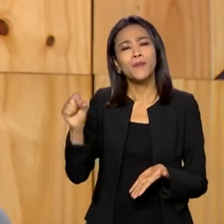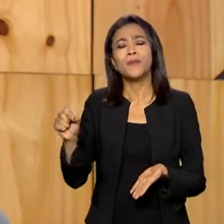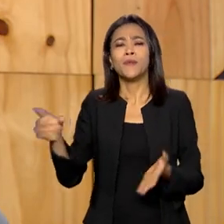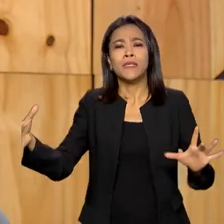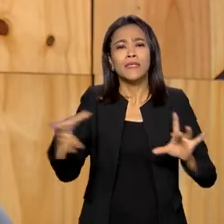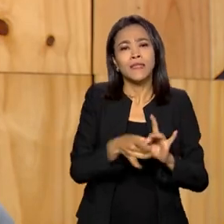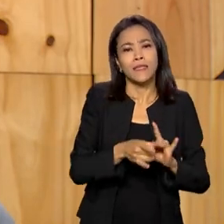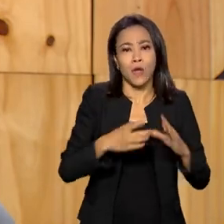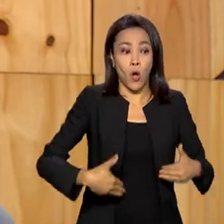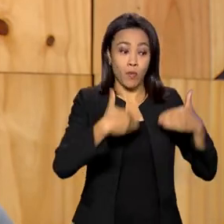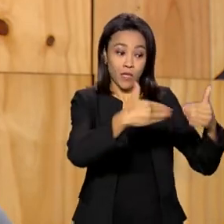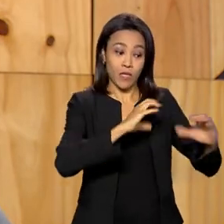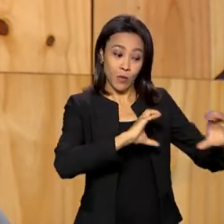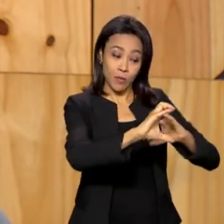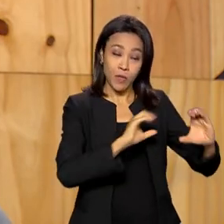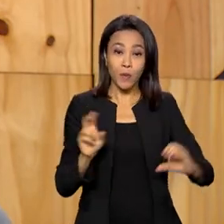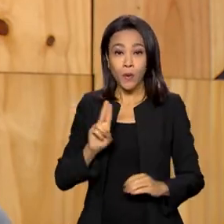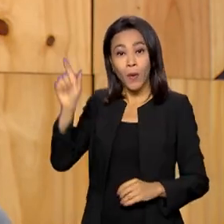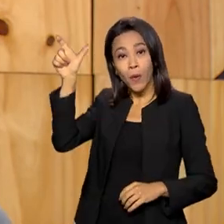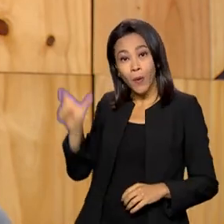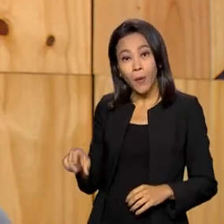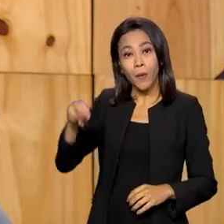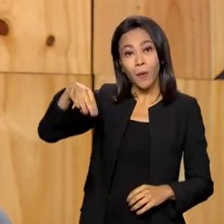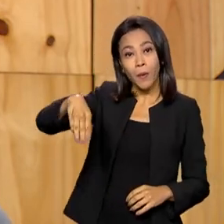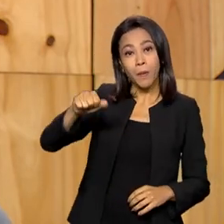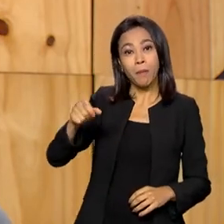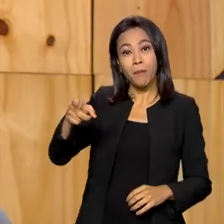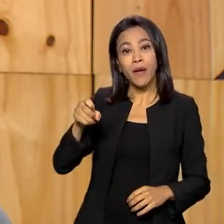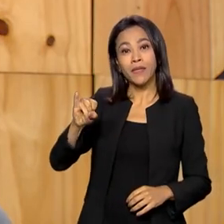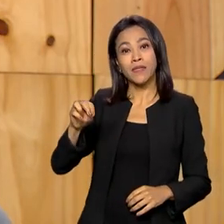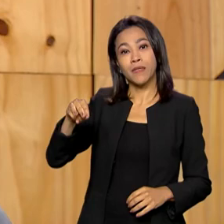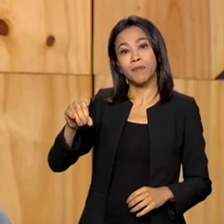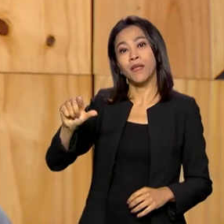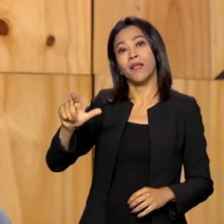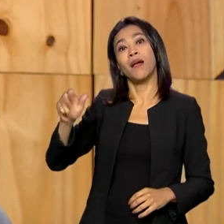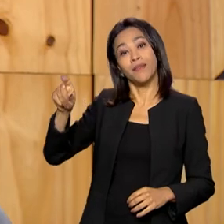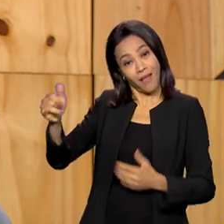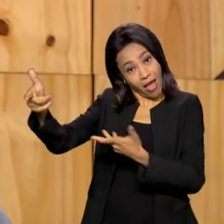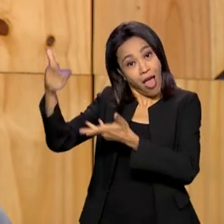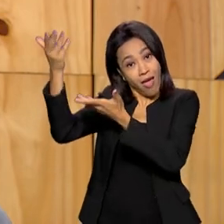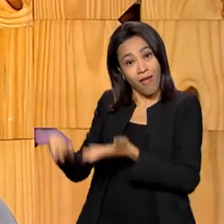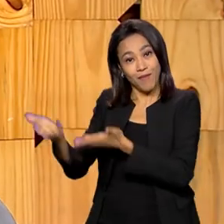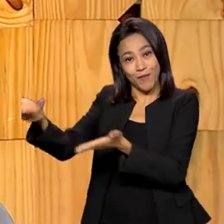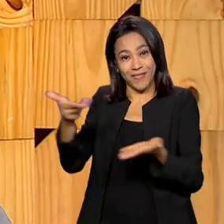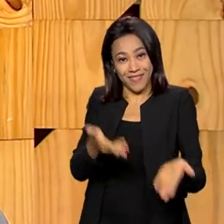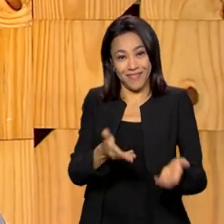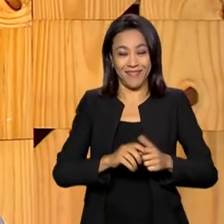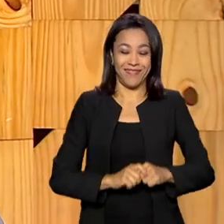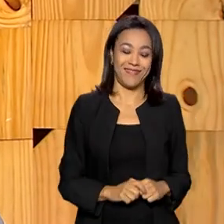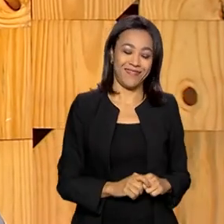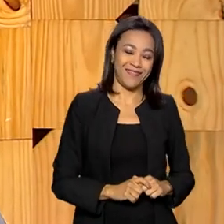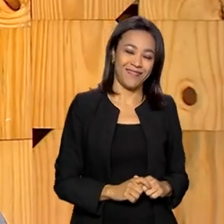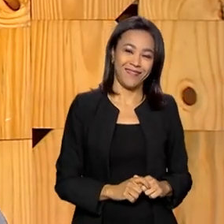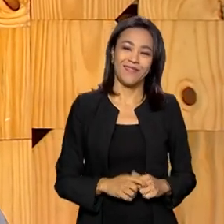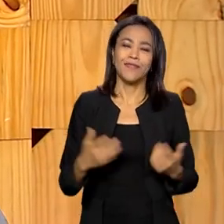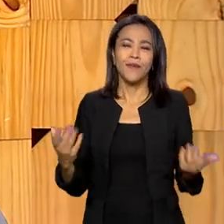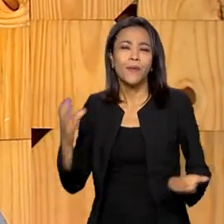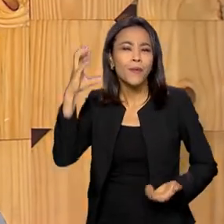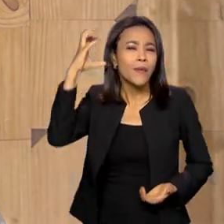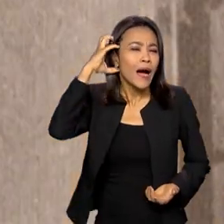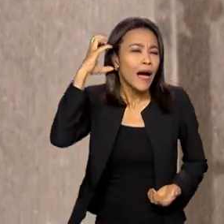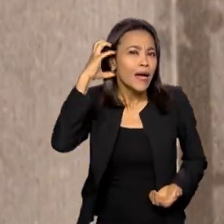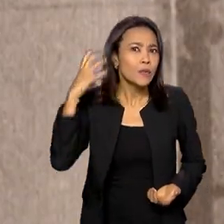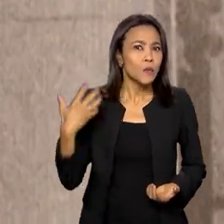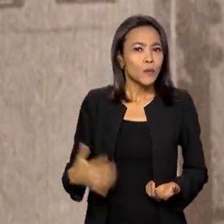das Comunicações, Maximiliano Martinhão, convidado desta edição do Brasil em Pauta. O rádio é um dos